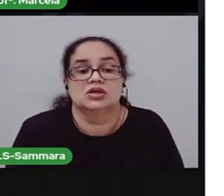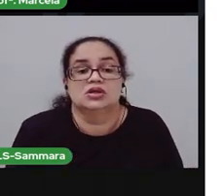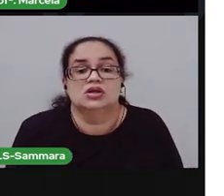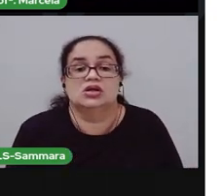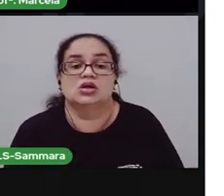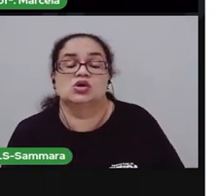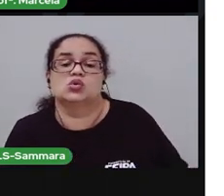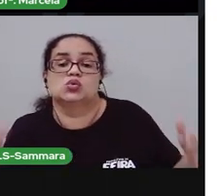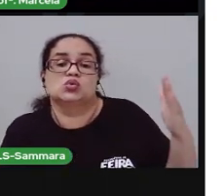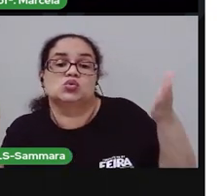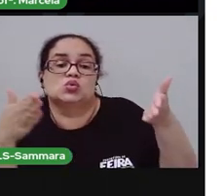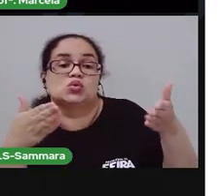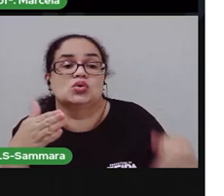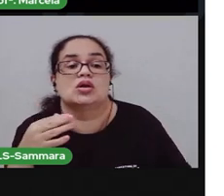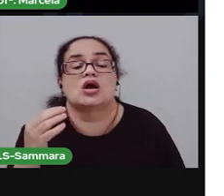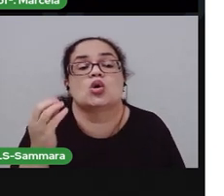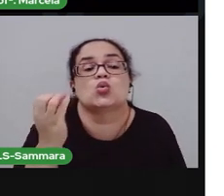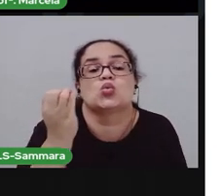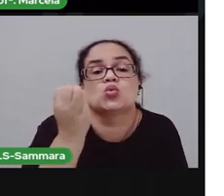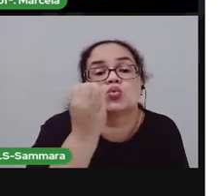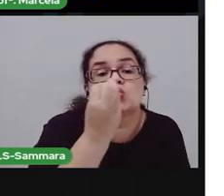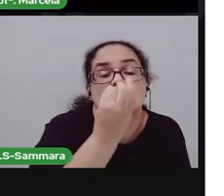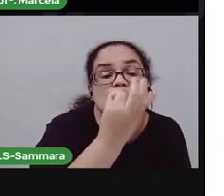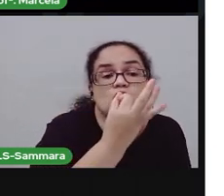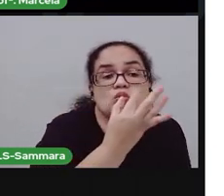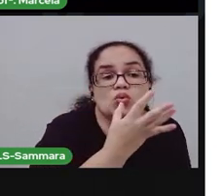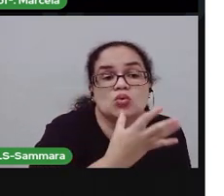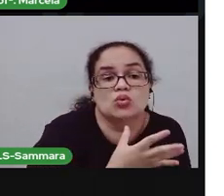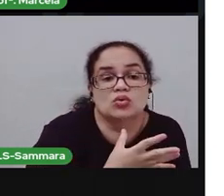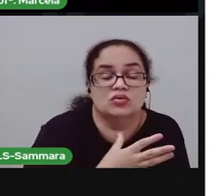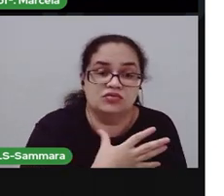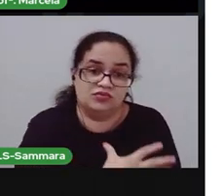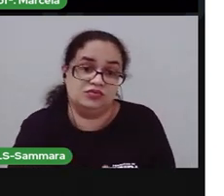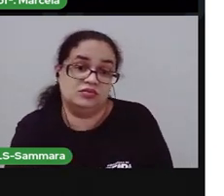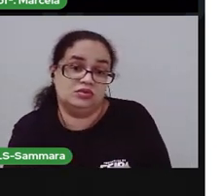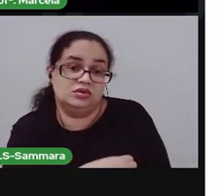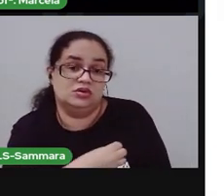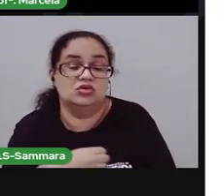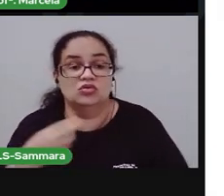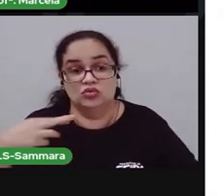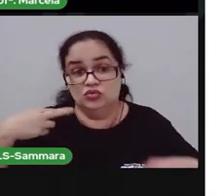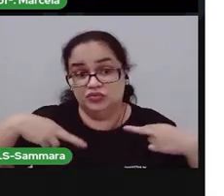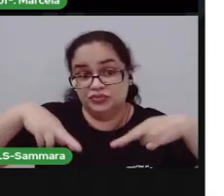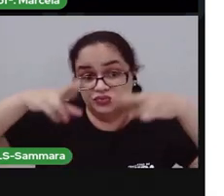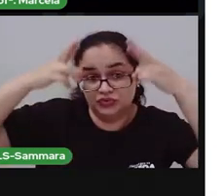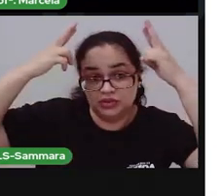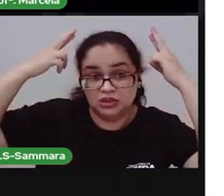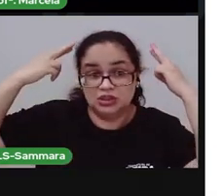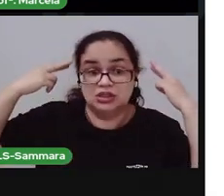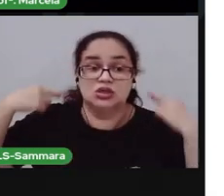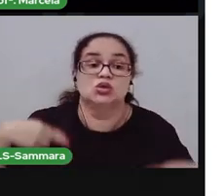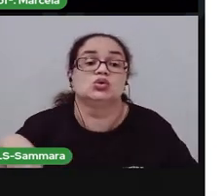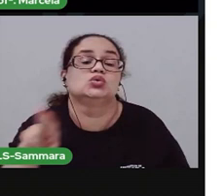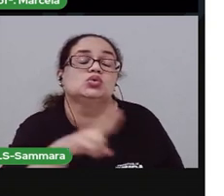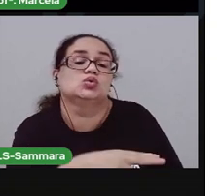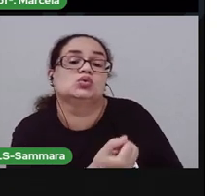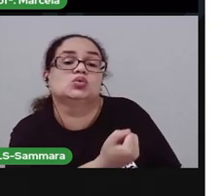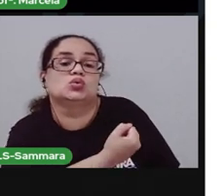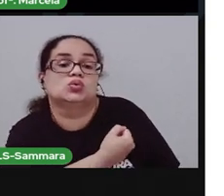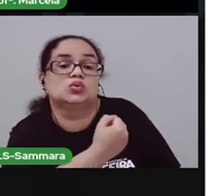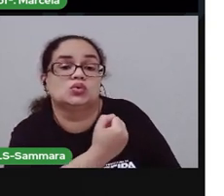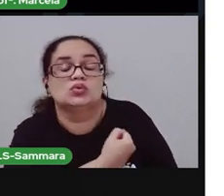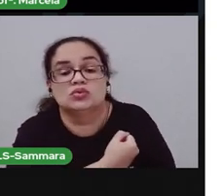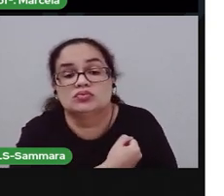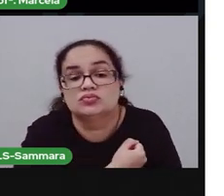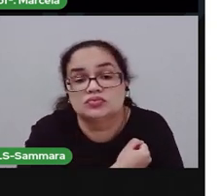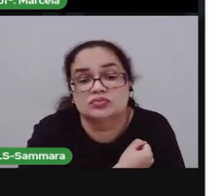Agora, registre a quantidade de filhotinhos da ovelha de Ana utilizando um número. Que número